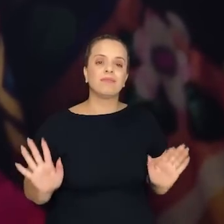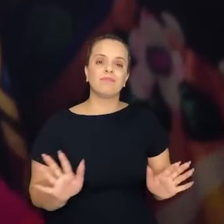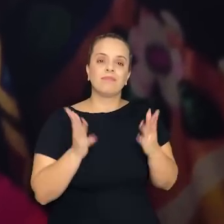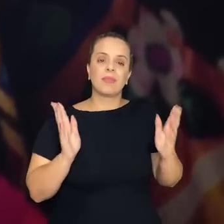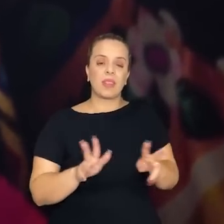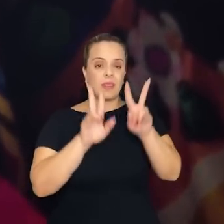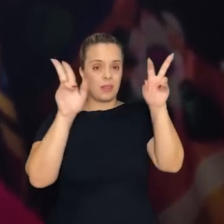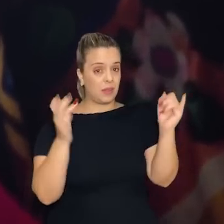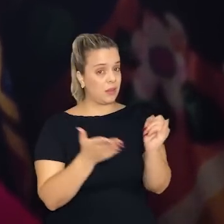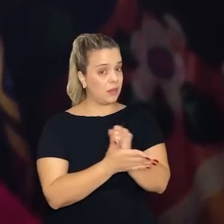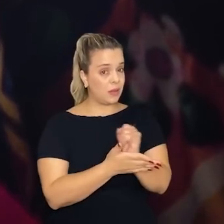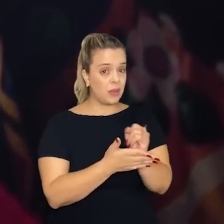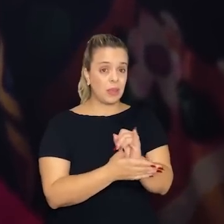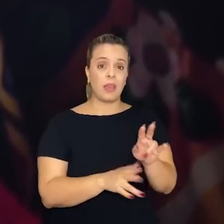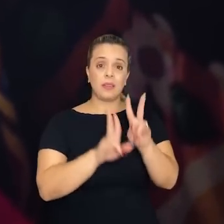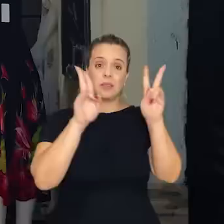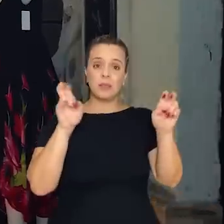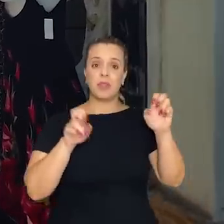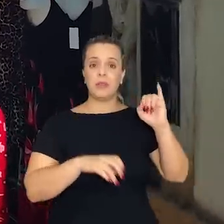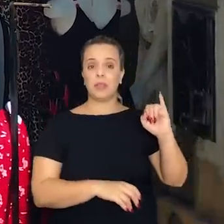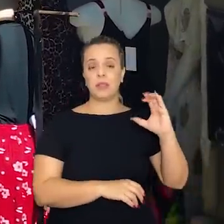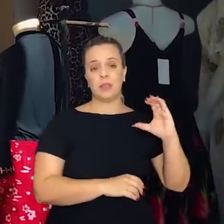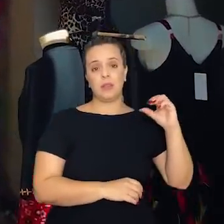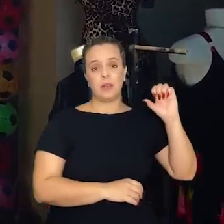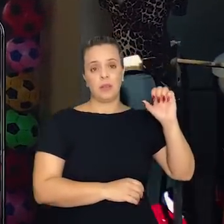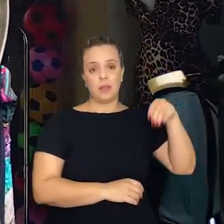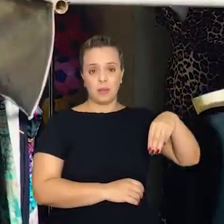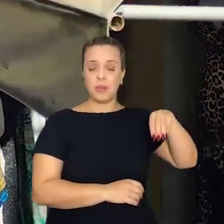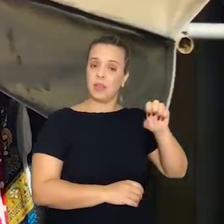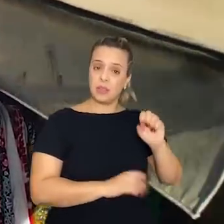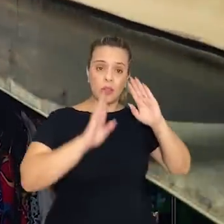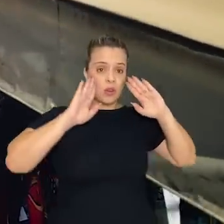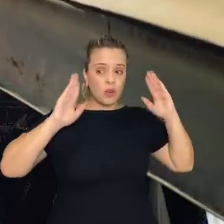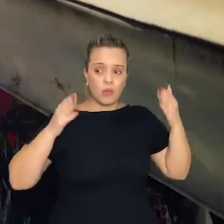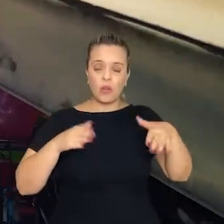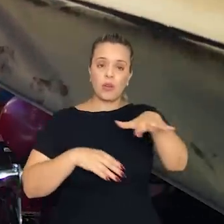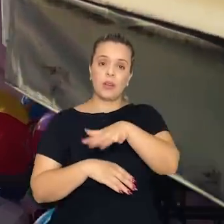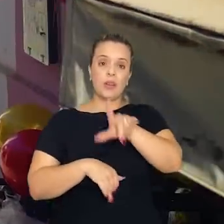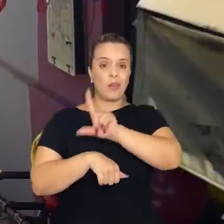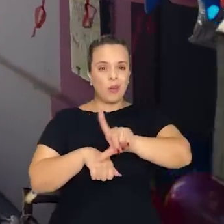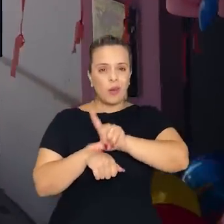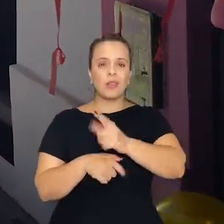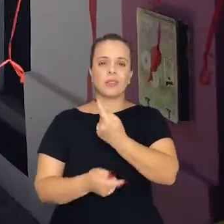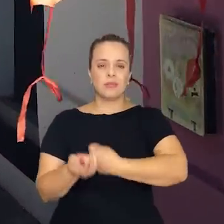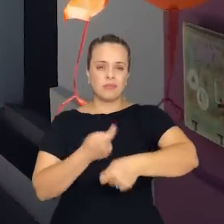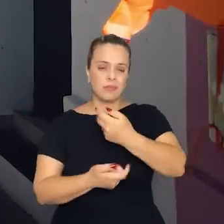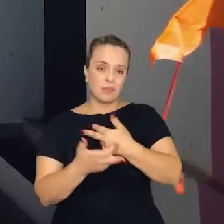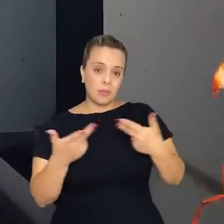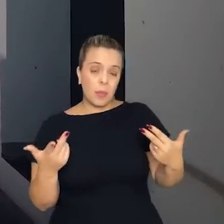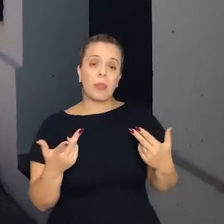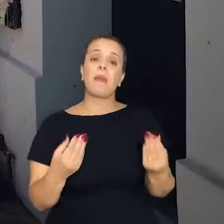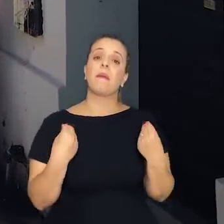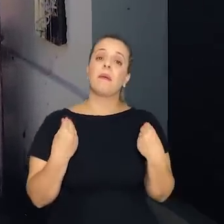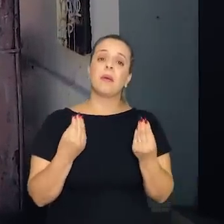fiscal de ICMS. Ele é muito voltado para o comércio, para que eu